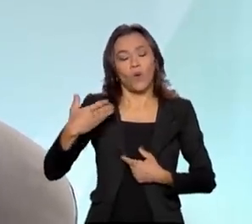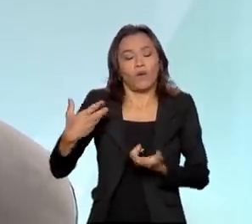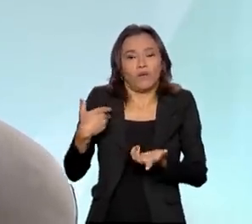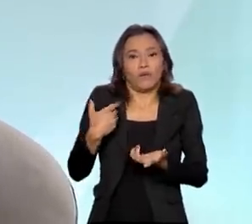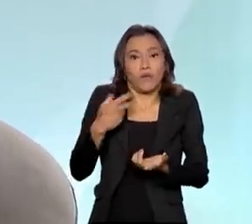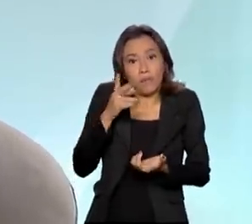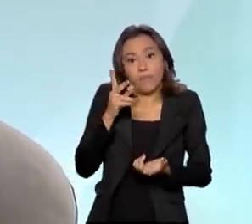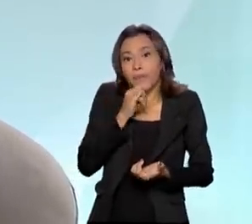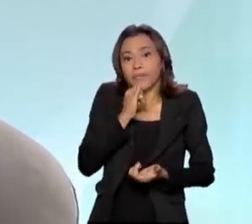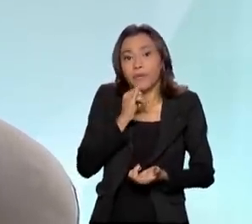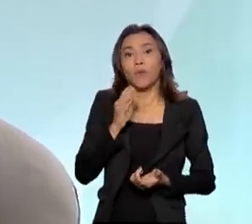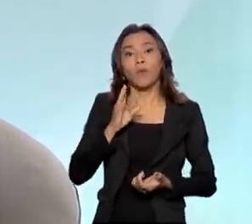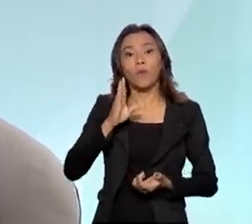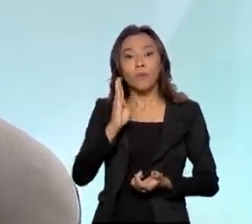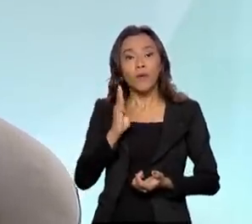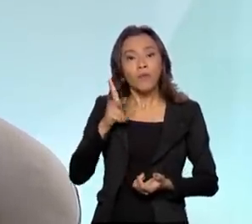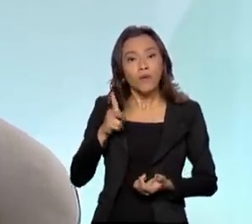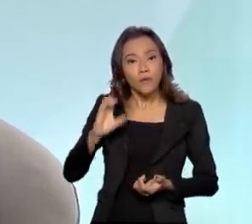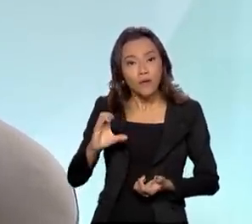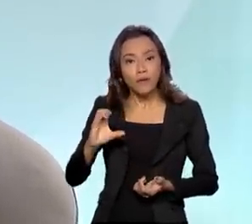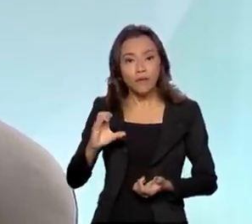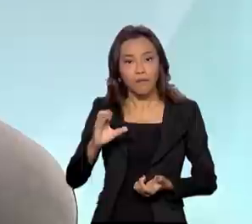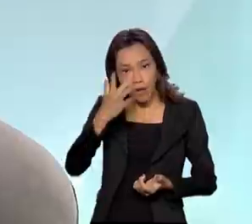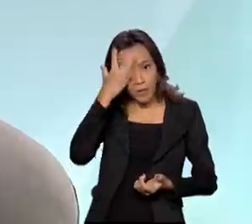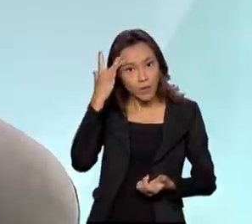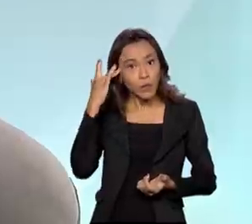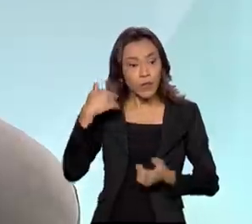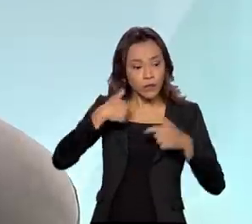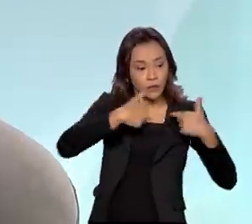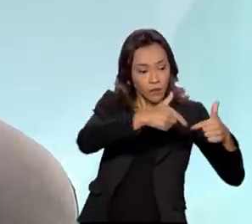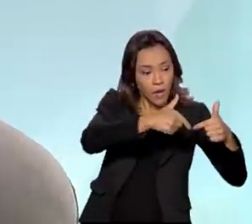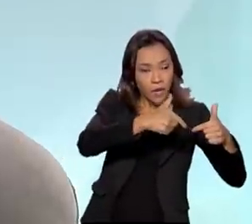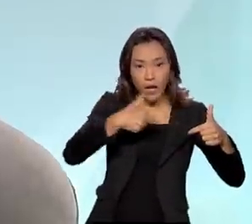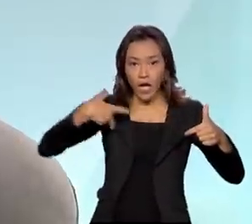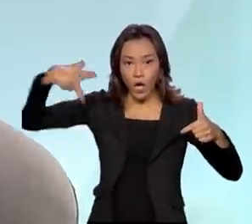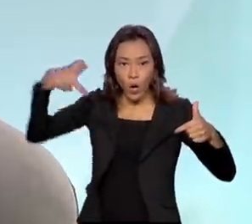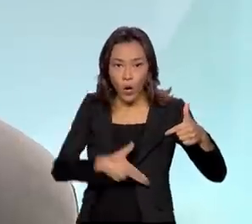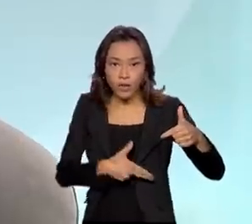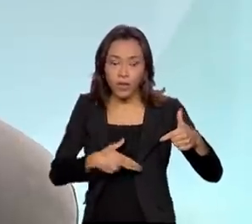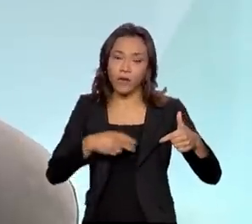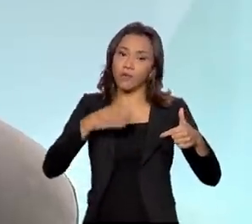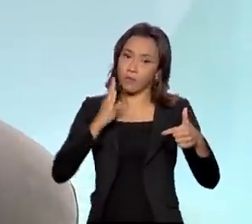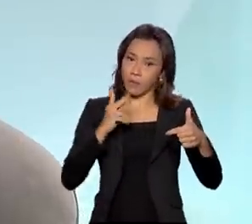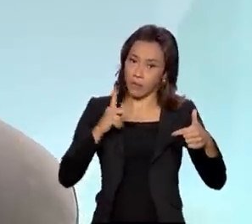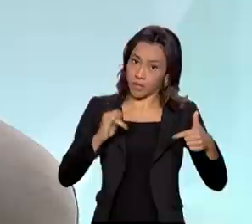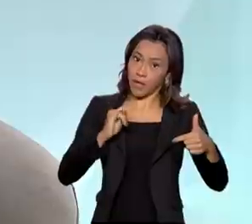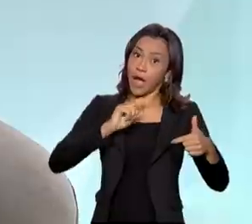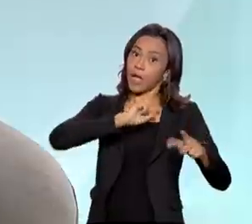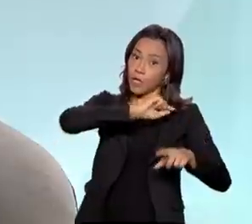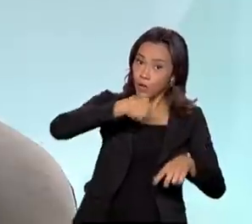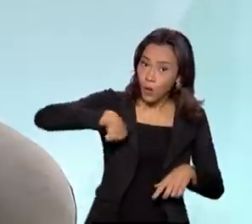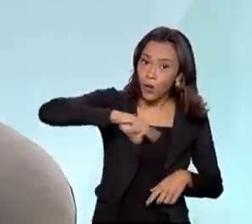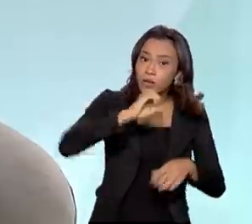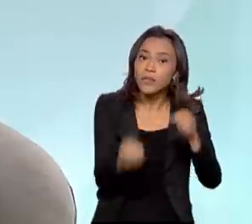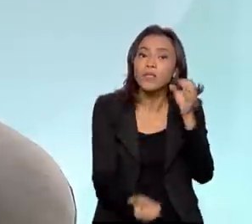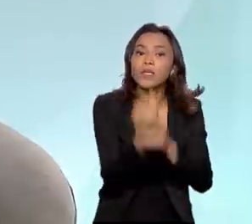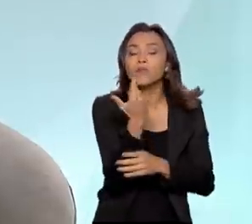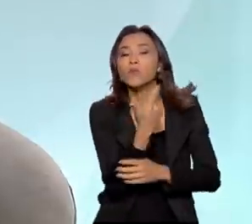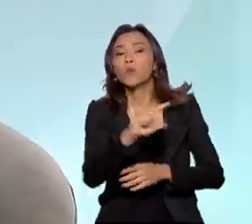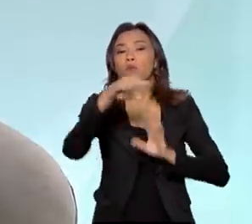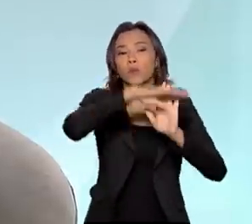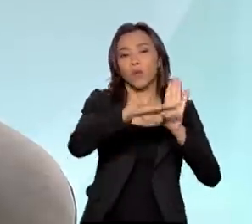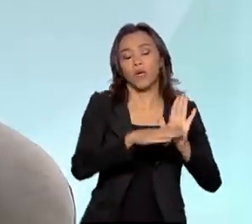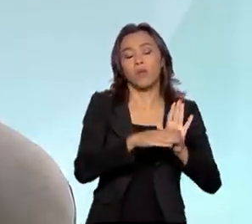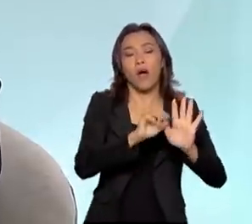caso do BPC, Benefício e Prestação Continuada. E nós criamos o Auxílio Inclusão. Com isso, a pessoa que recebe o BPC